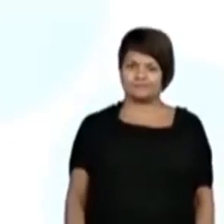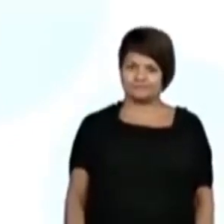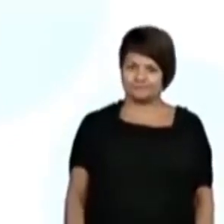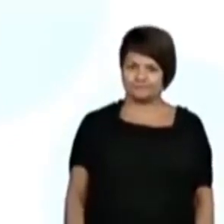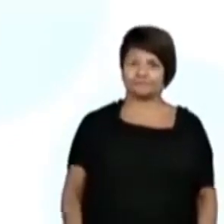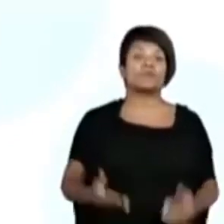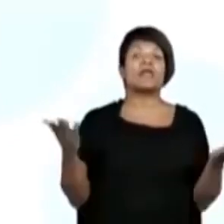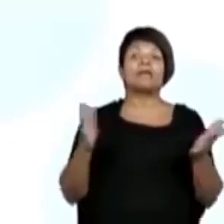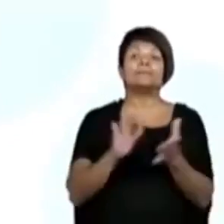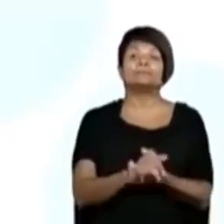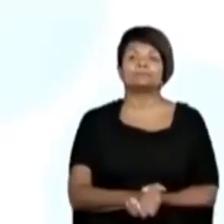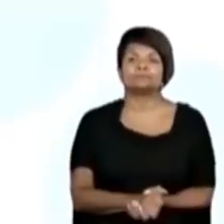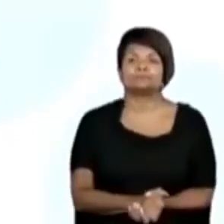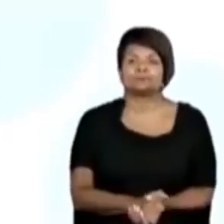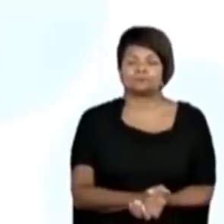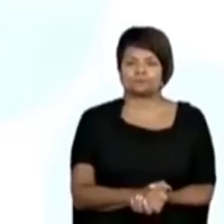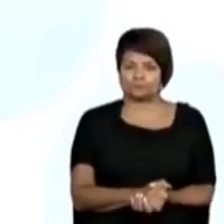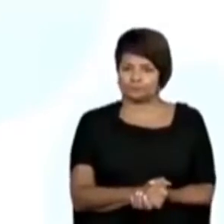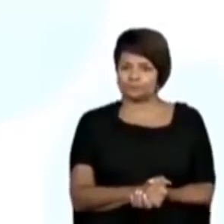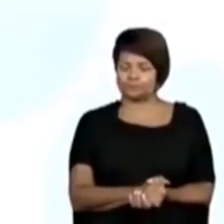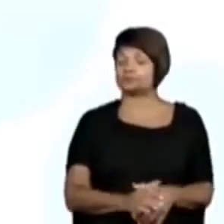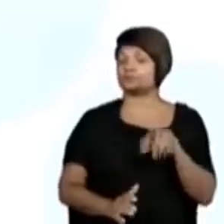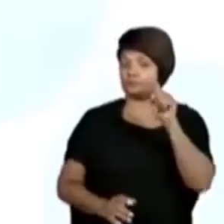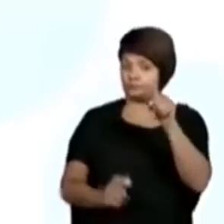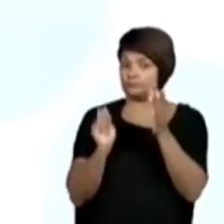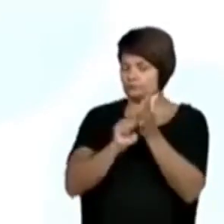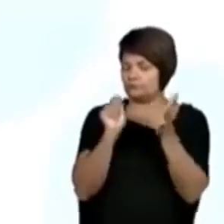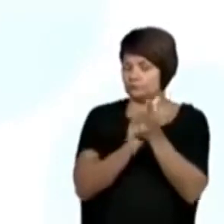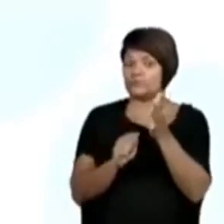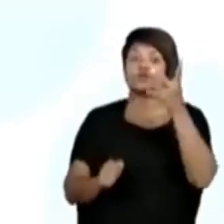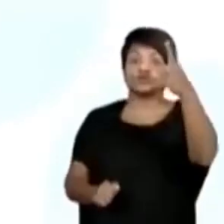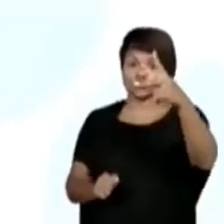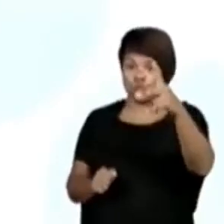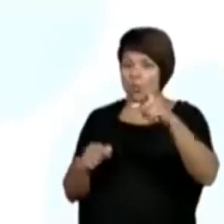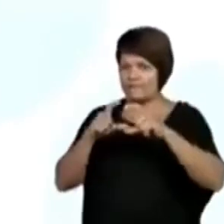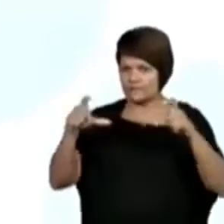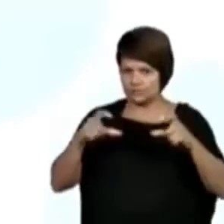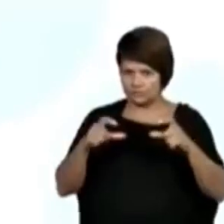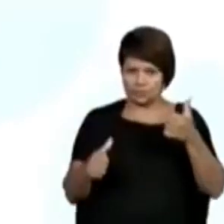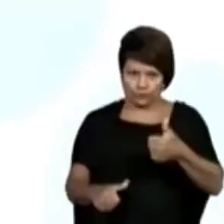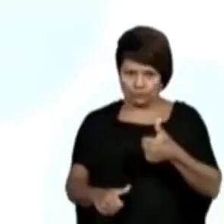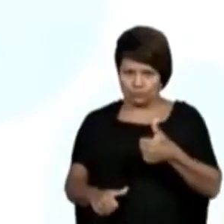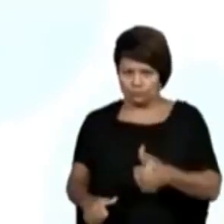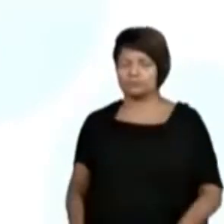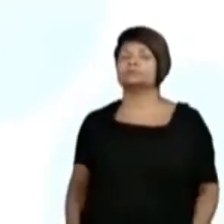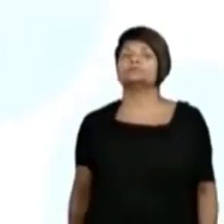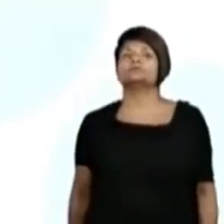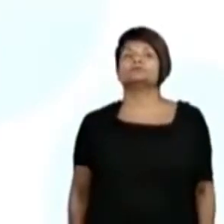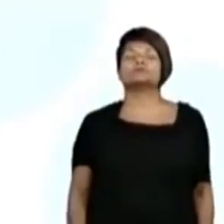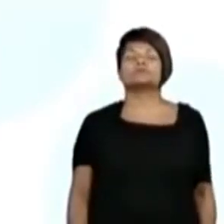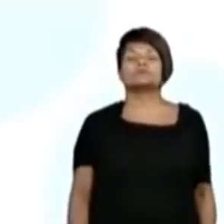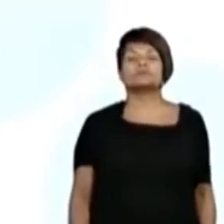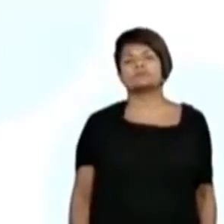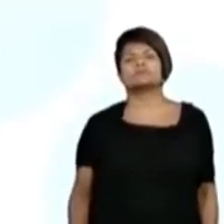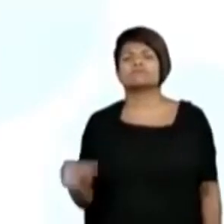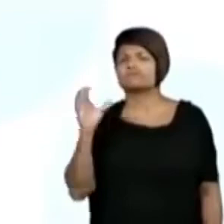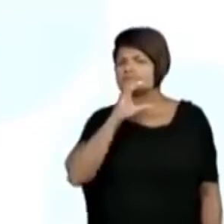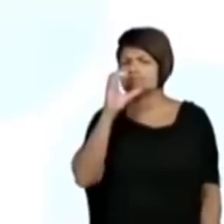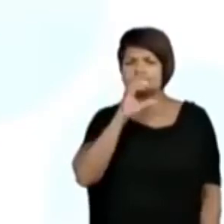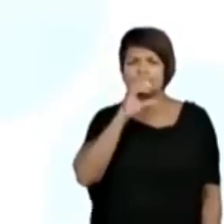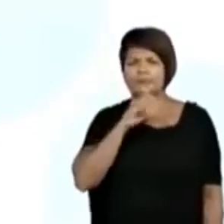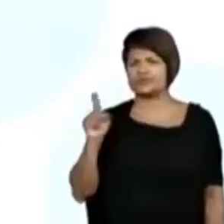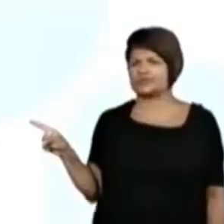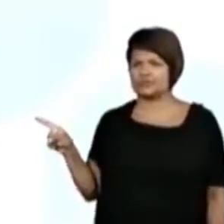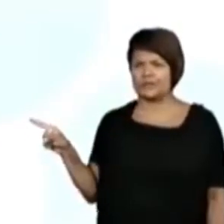E aí, galera? Vocês vão preencher a de vocês. Tá bom? Olha só. É muito rapidinho essa